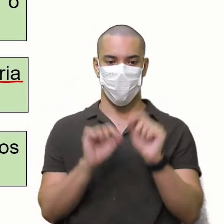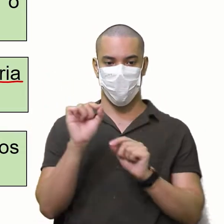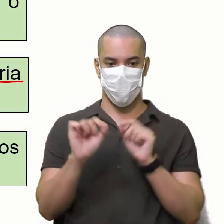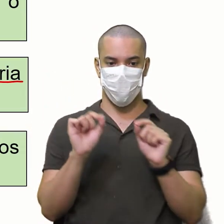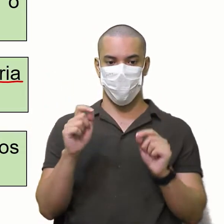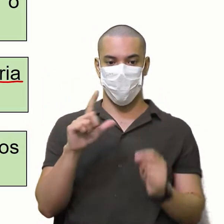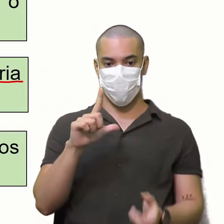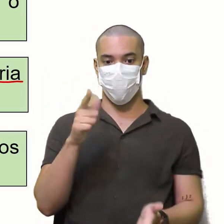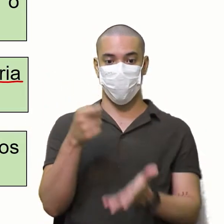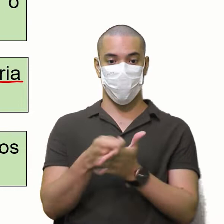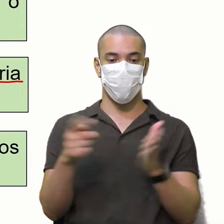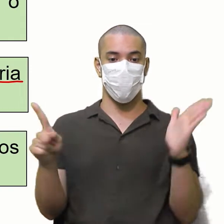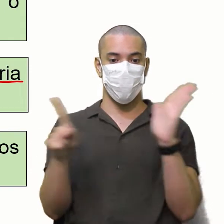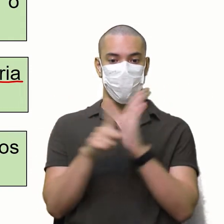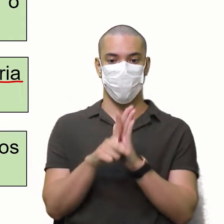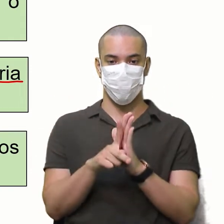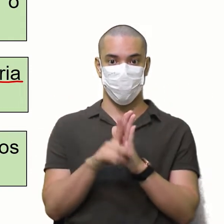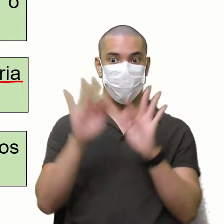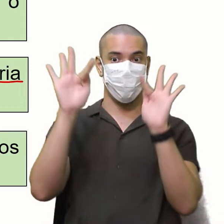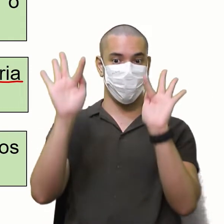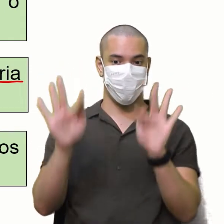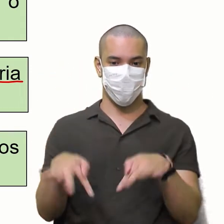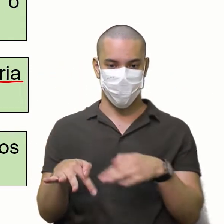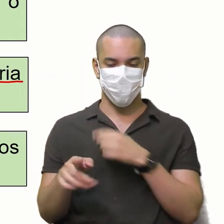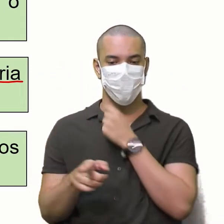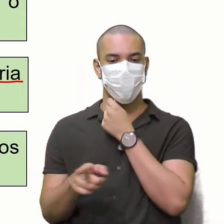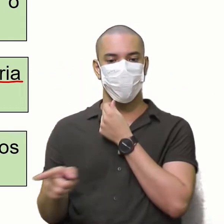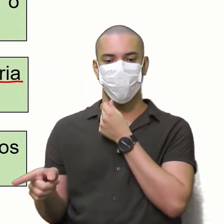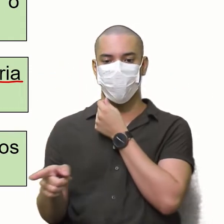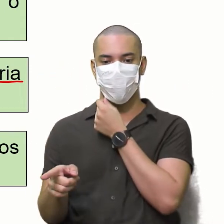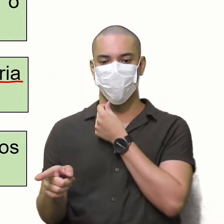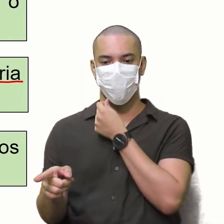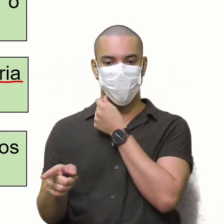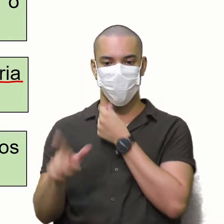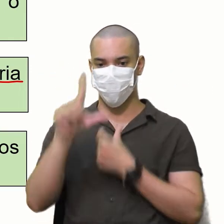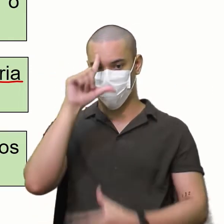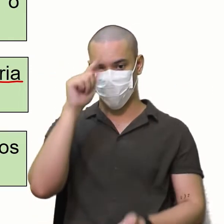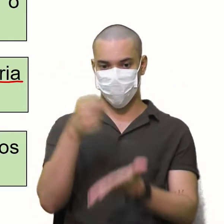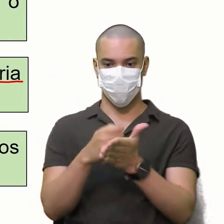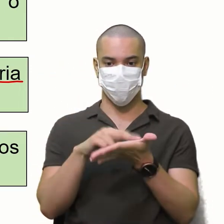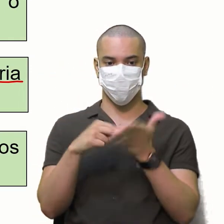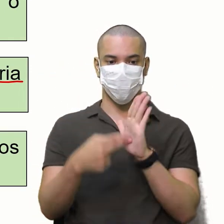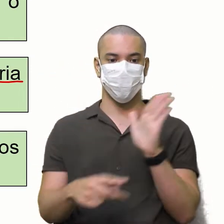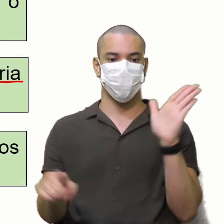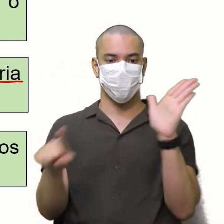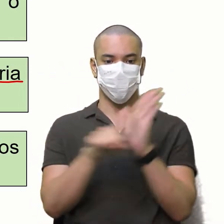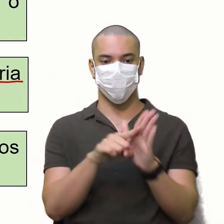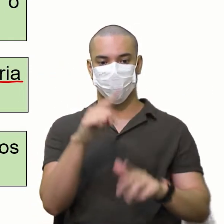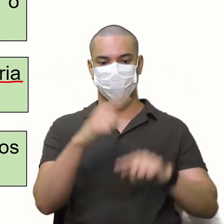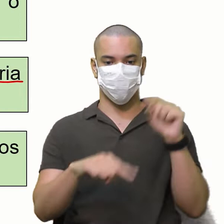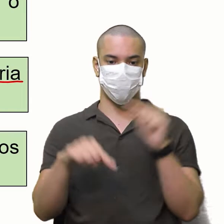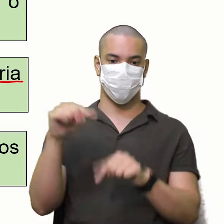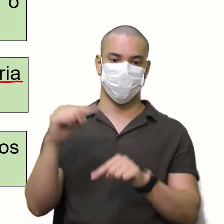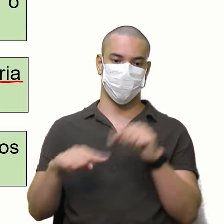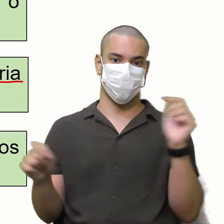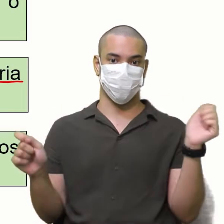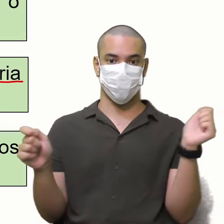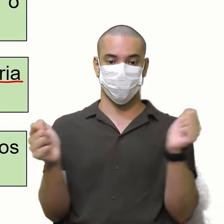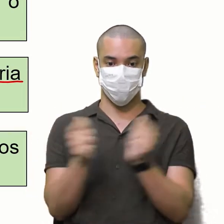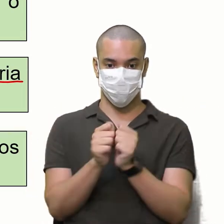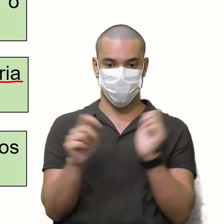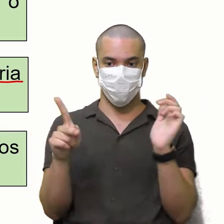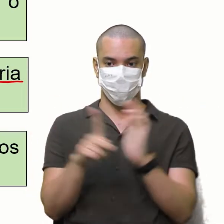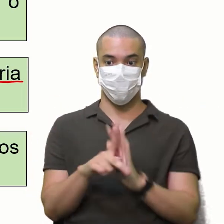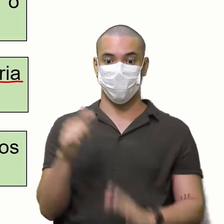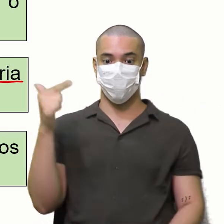Para o Grão final Determinante da matriz É a subtração Dos produtos Obtidos Nos passos